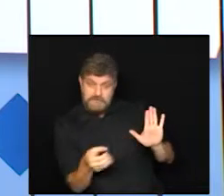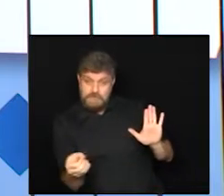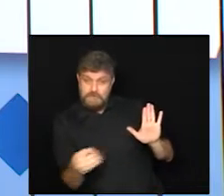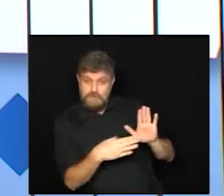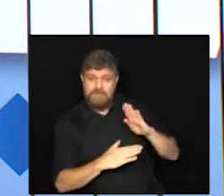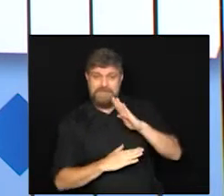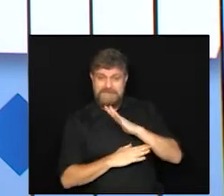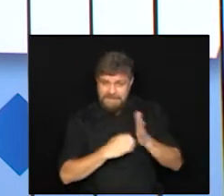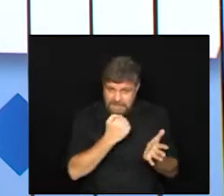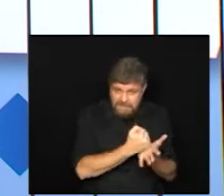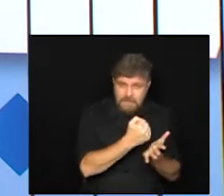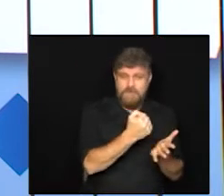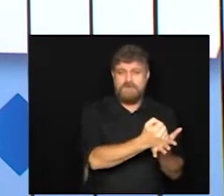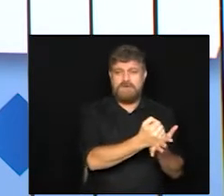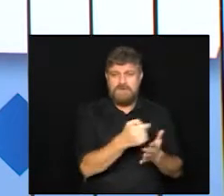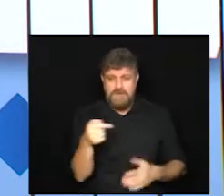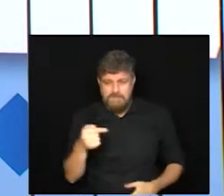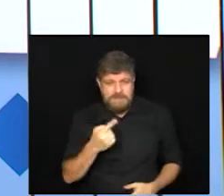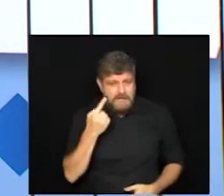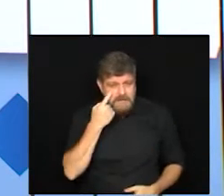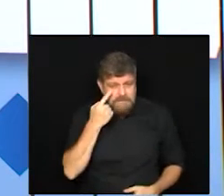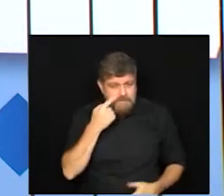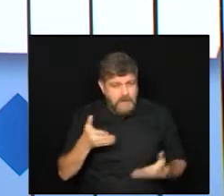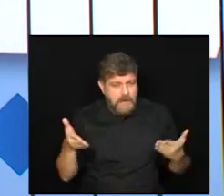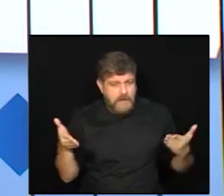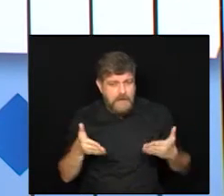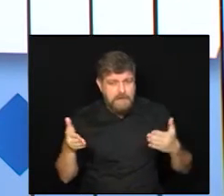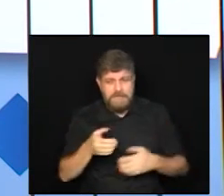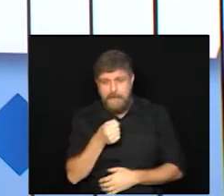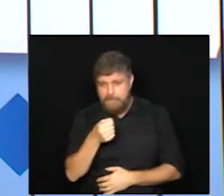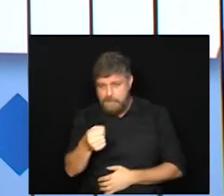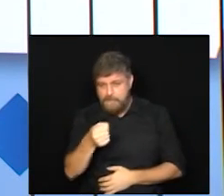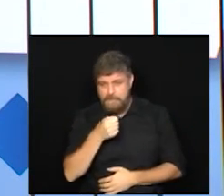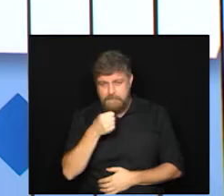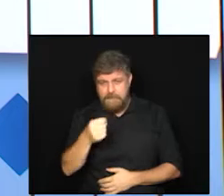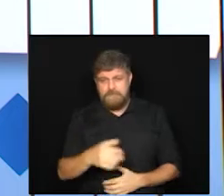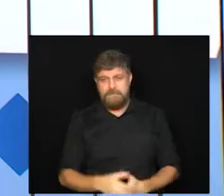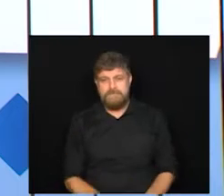foram protocolados e você acompanha agora a nossa reportagem.